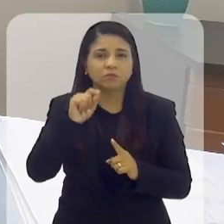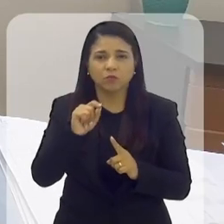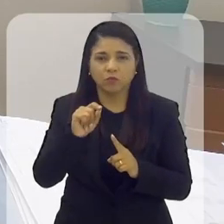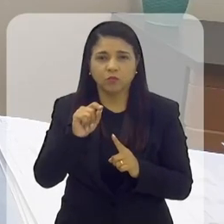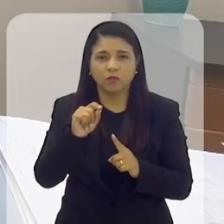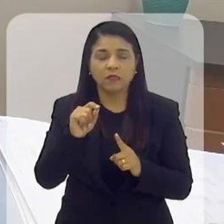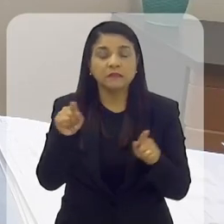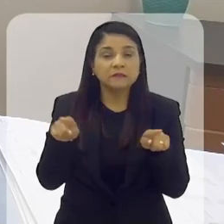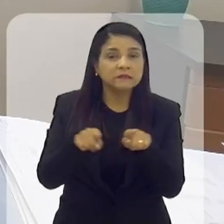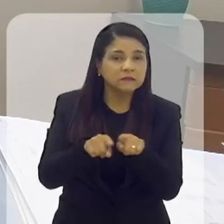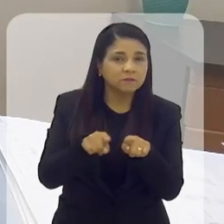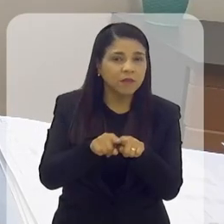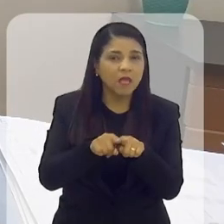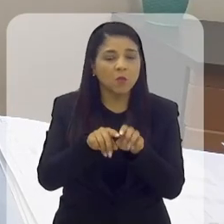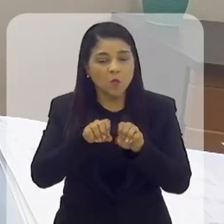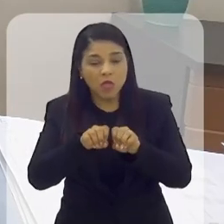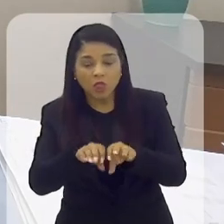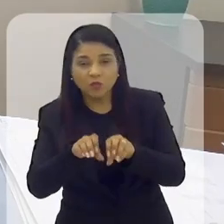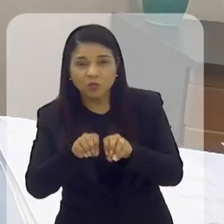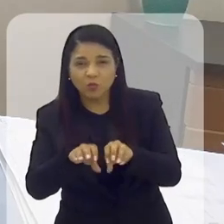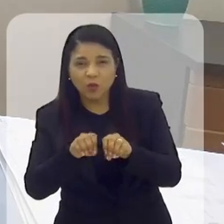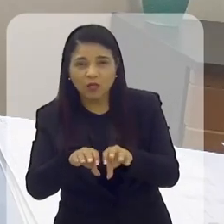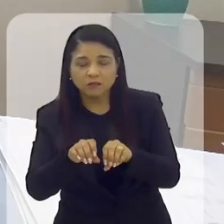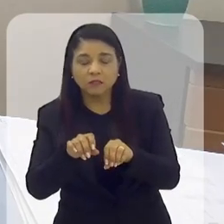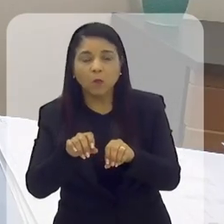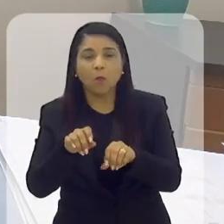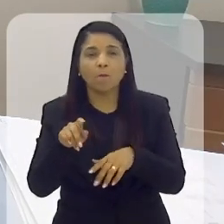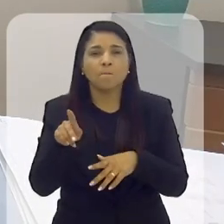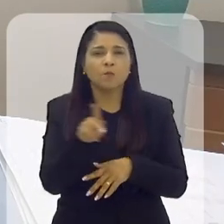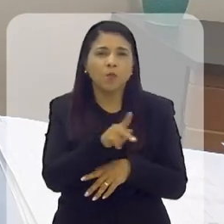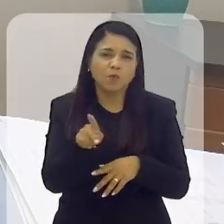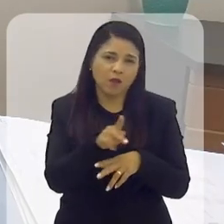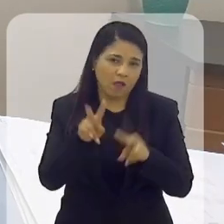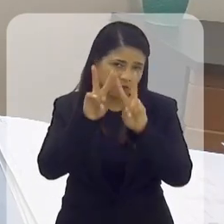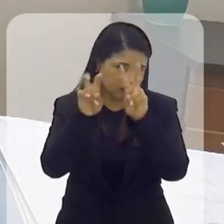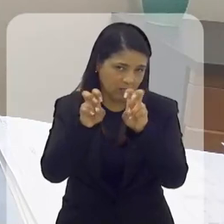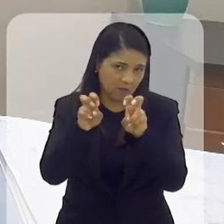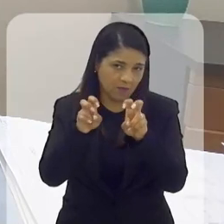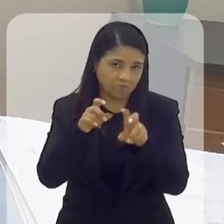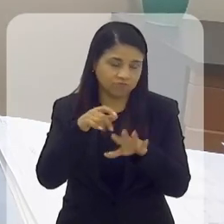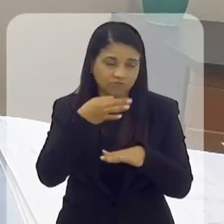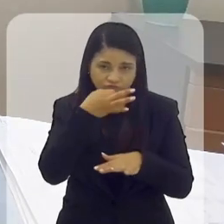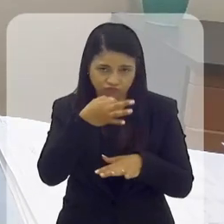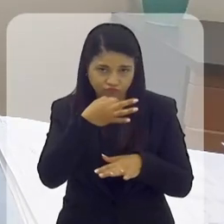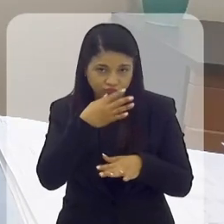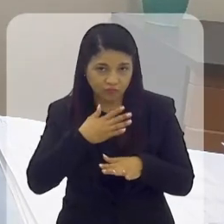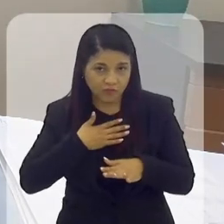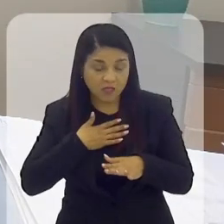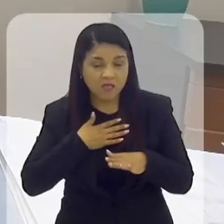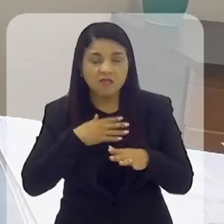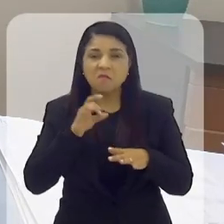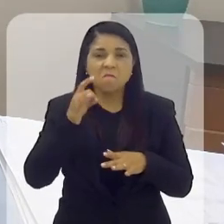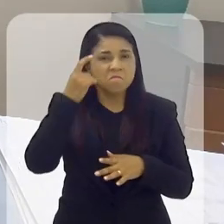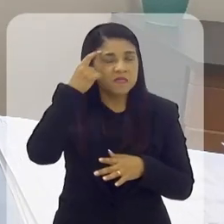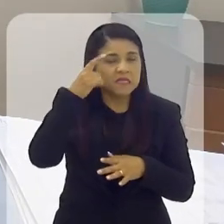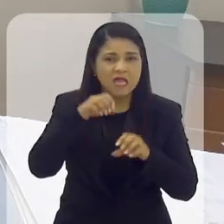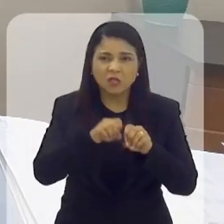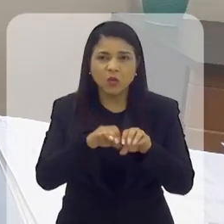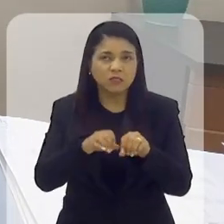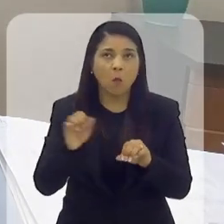que é fundamental a gente ter também uma educação que eu chamo de educação popular. A gente não pode pensar uma educação